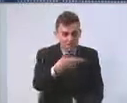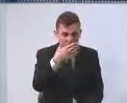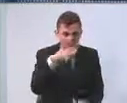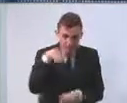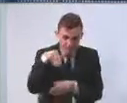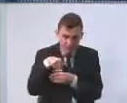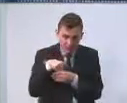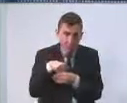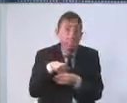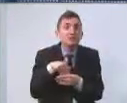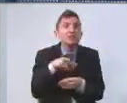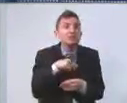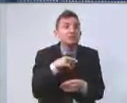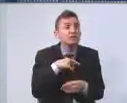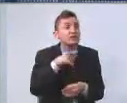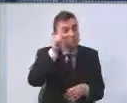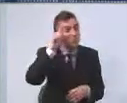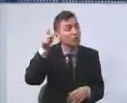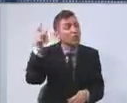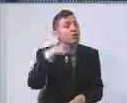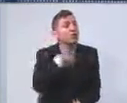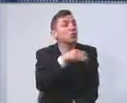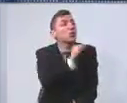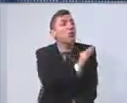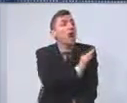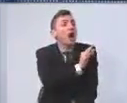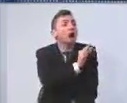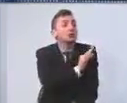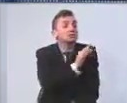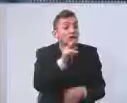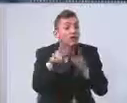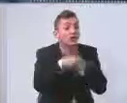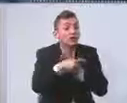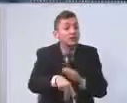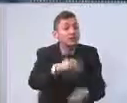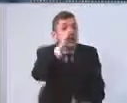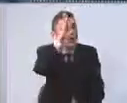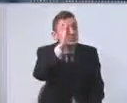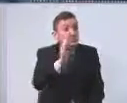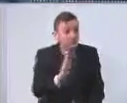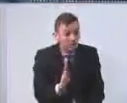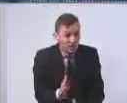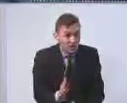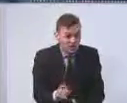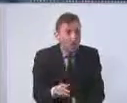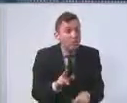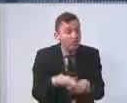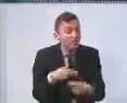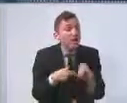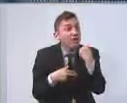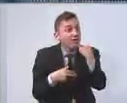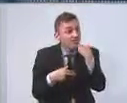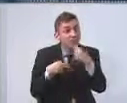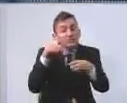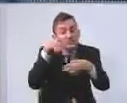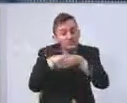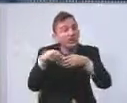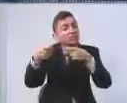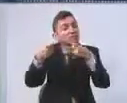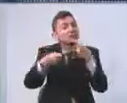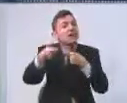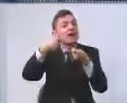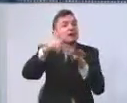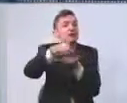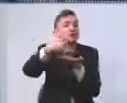eleições municipais a Guarda Nacional. e com certeza absoluta a força do tráfico de drogas estava envolvida nas questões